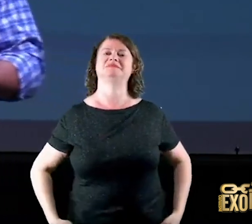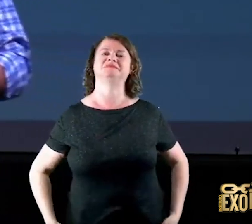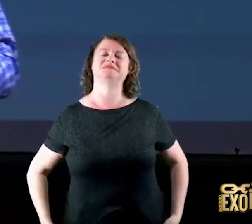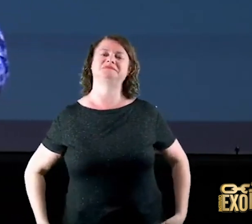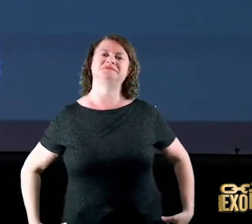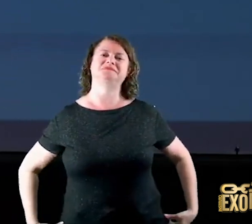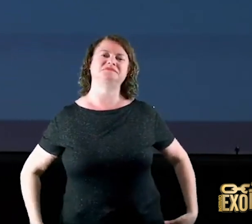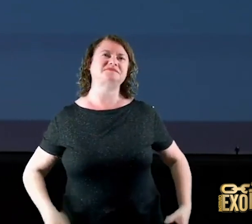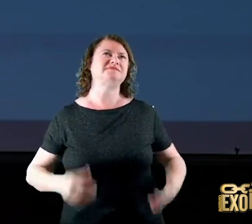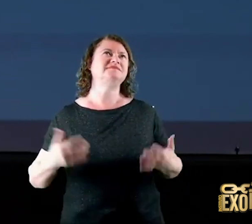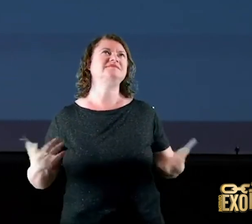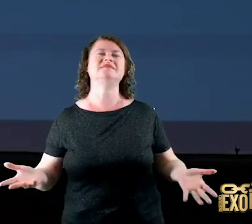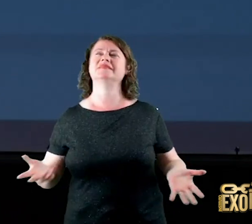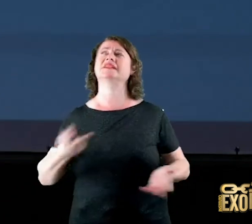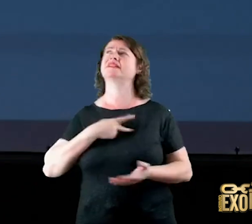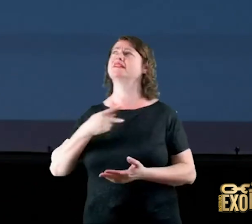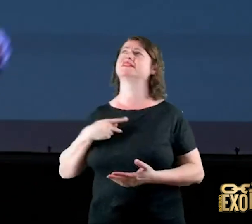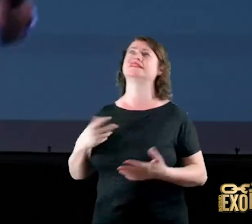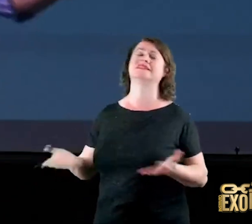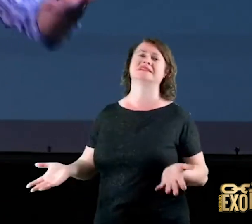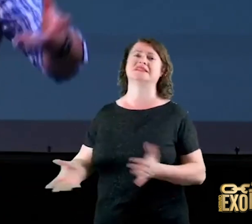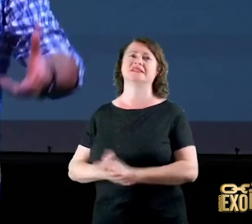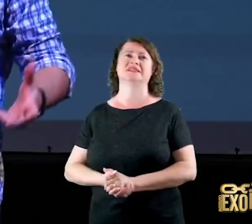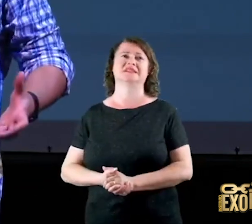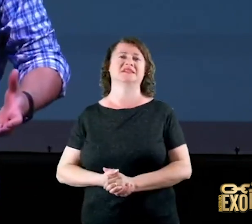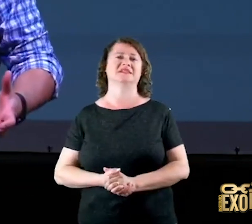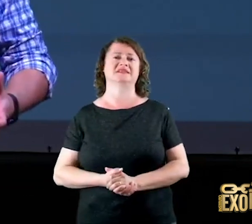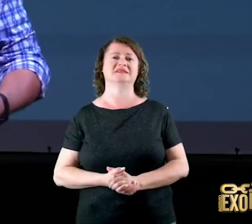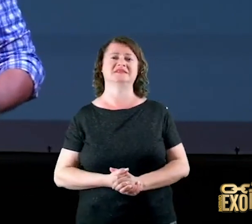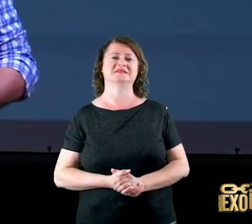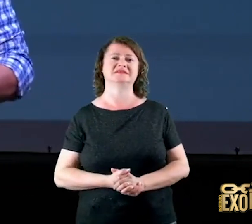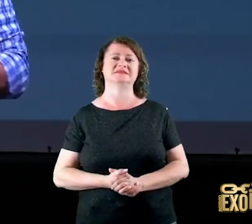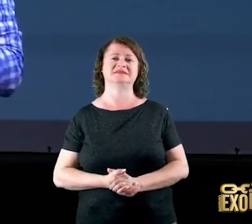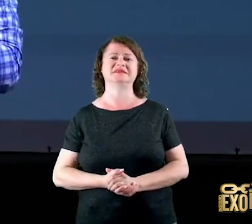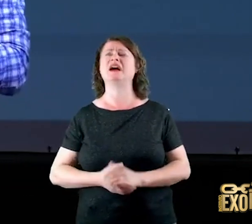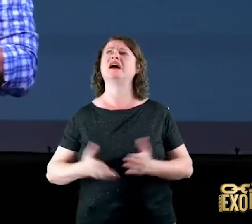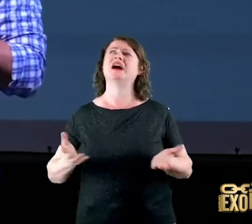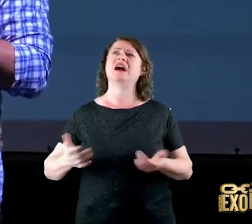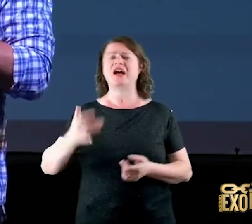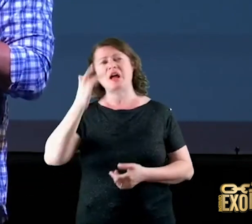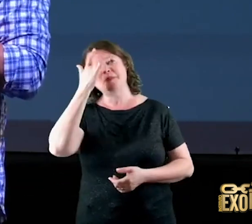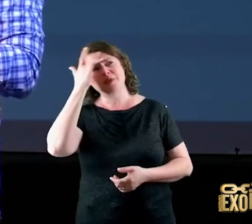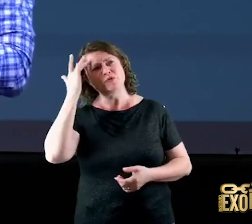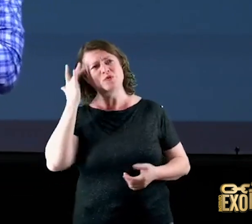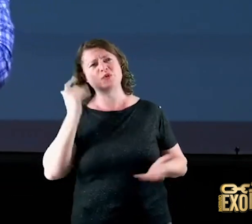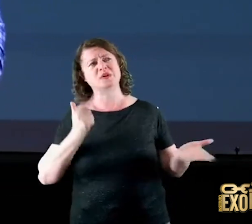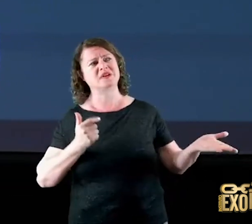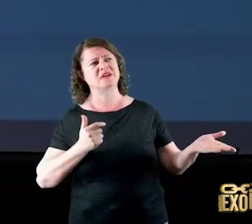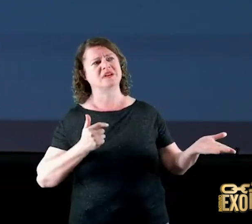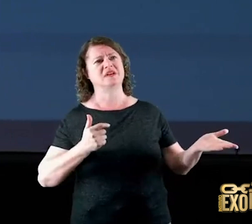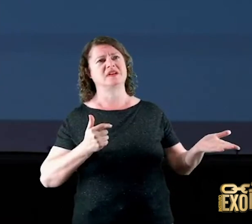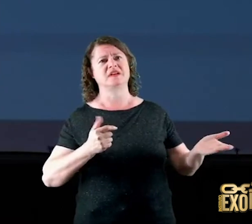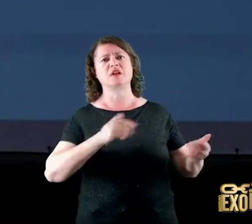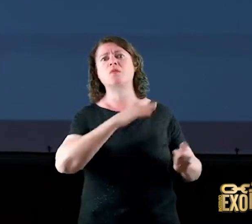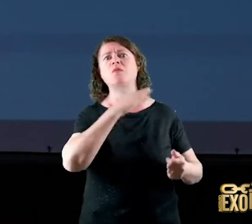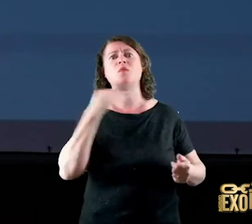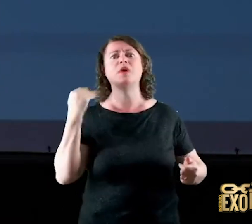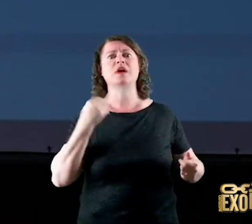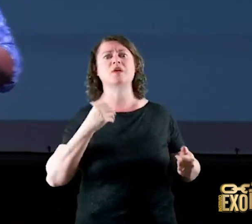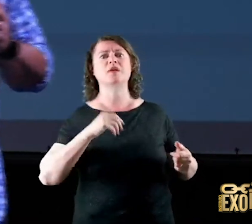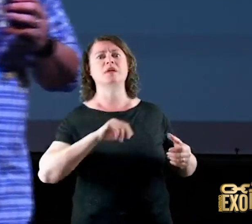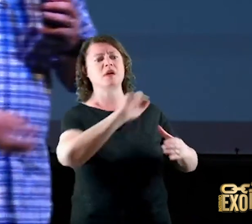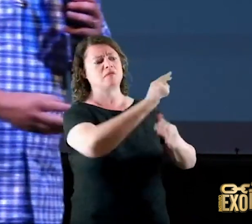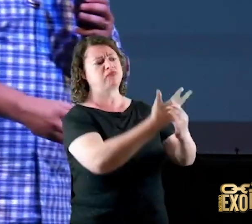perguntas hoje o fulano que foi cremado o fulano que foi engolido pelo mar gente